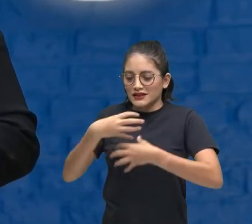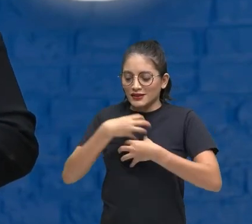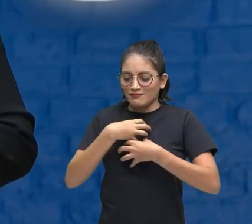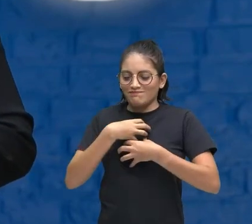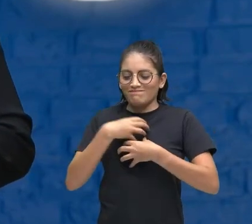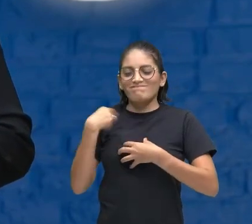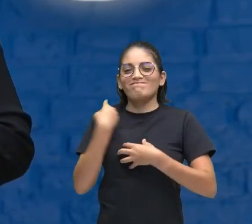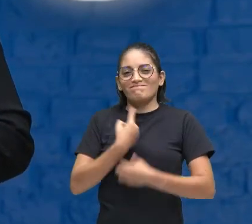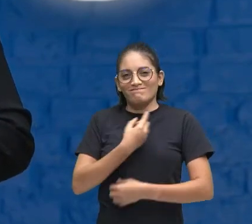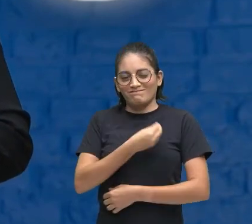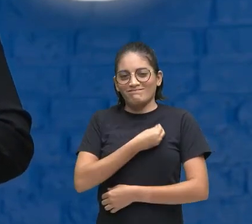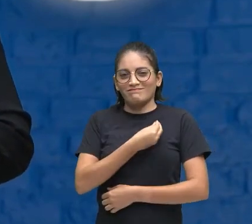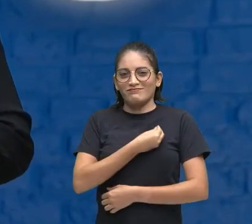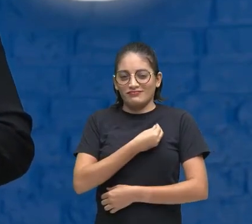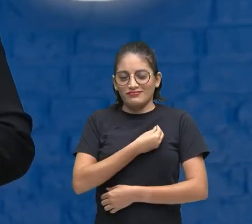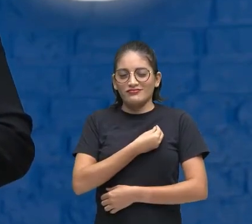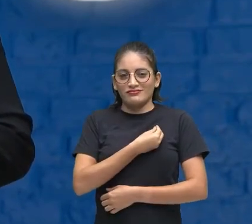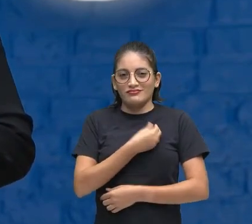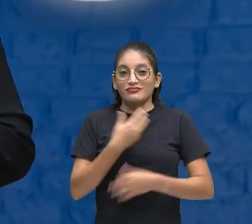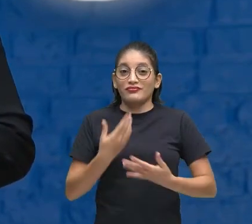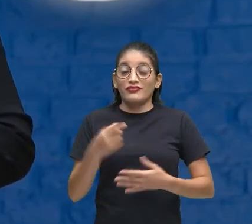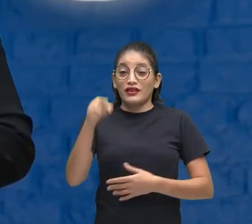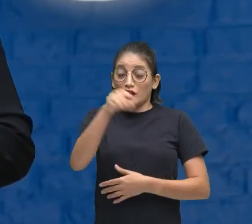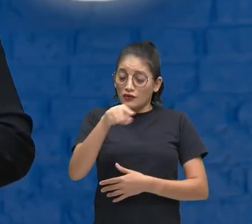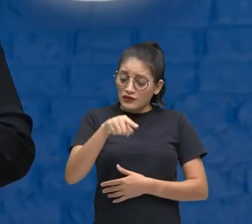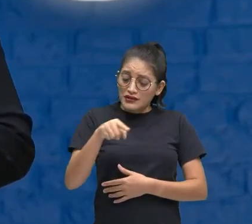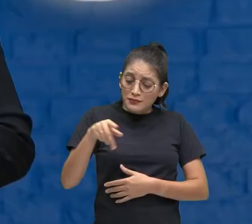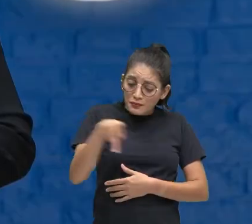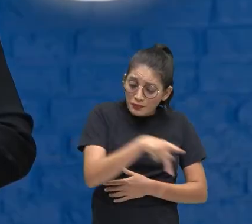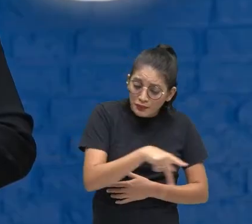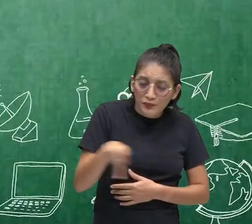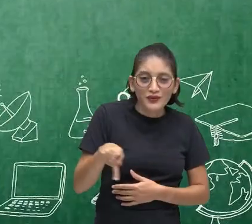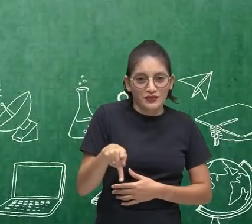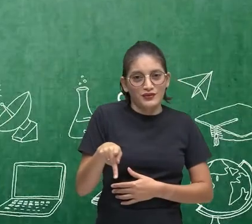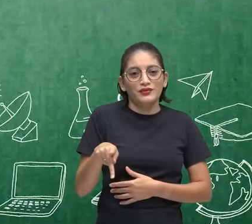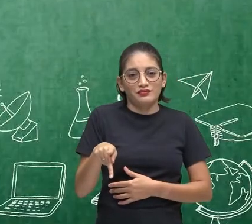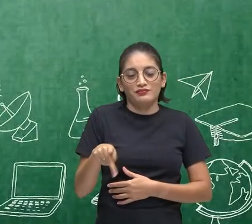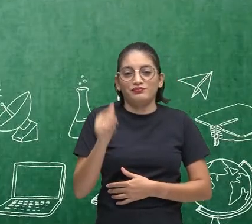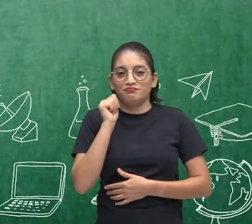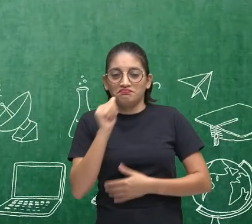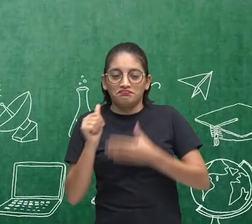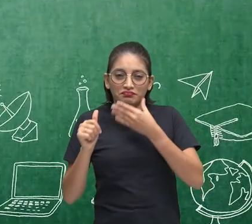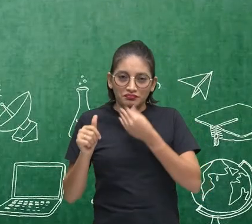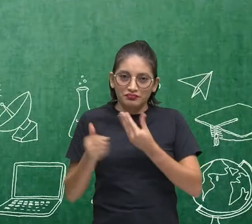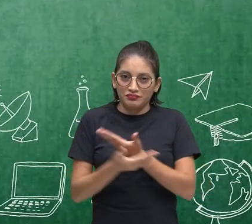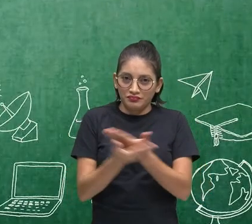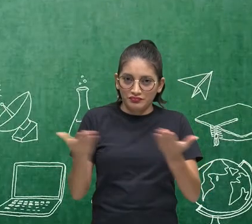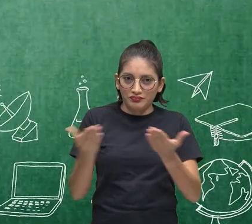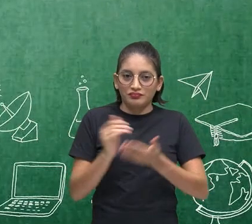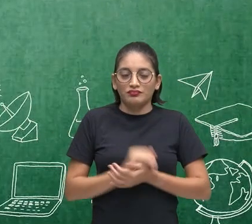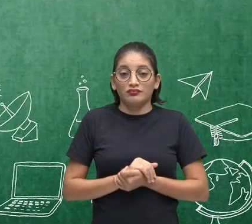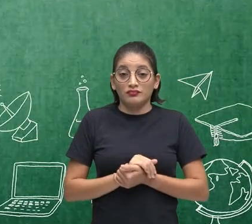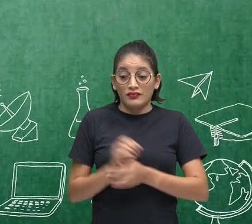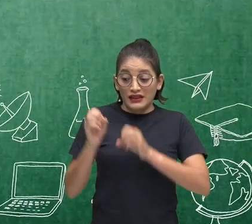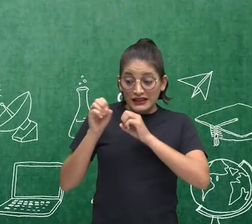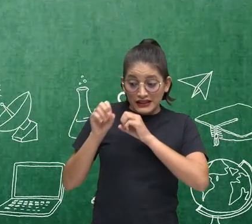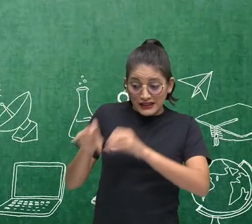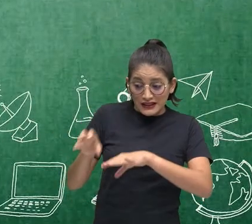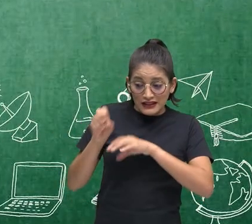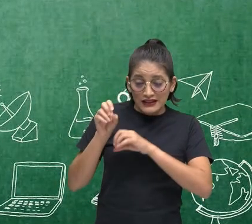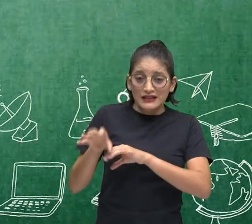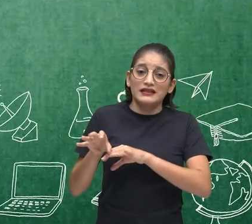vida Né Então Querido professor Querido professora Educar é uma arte